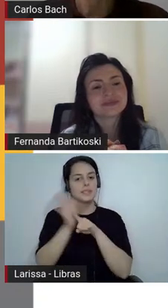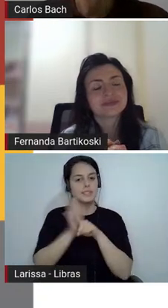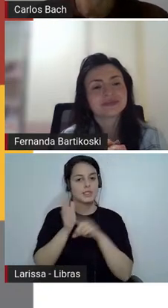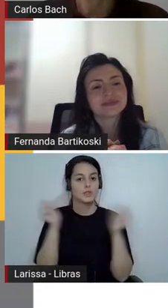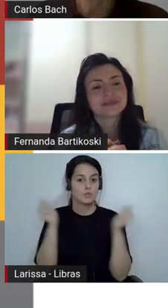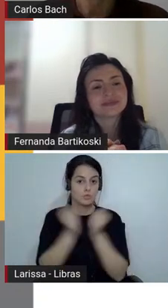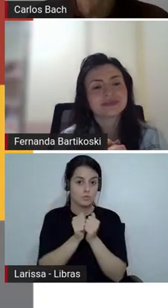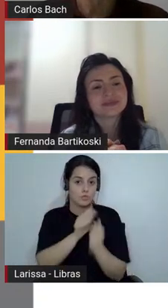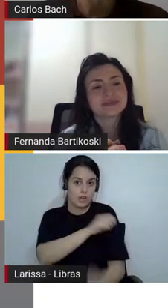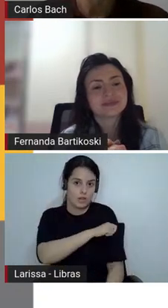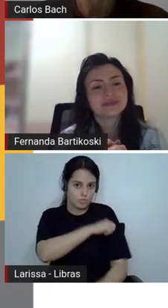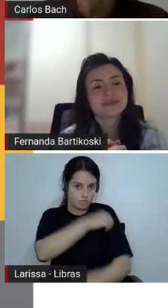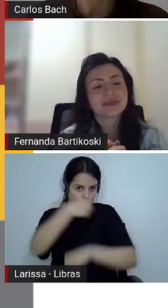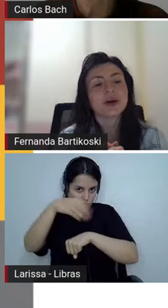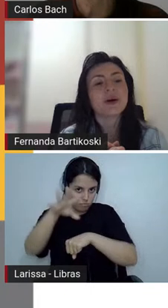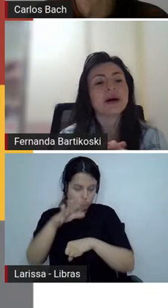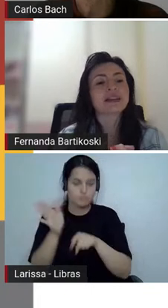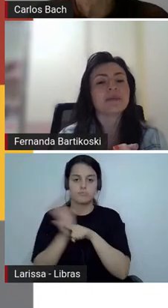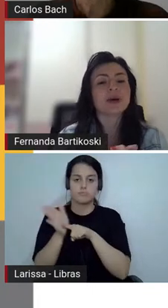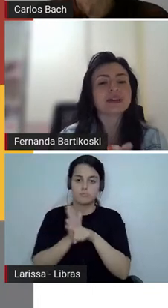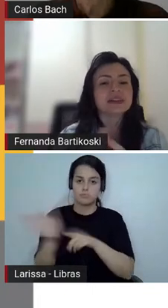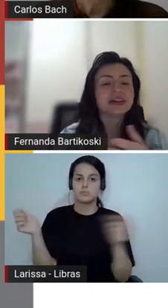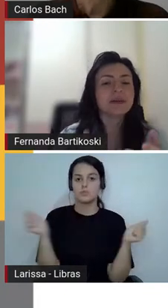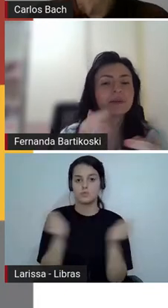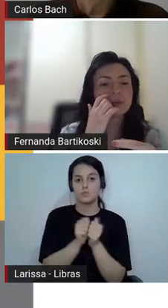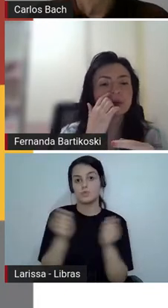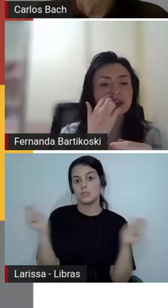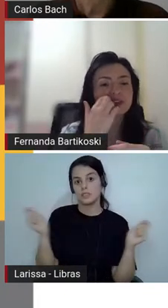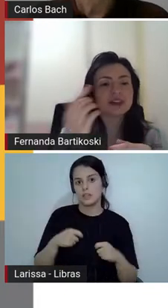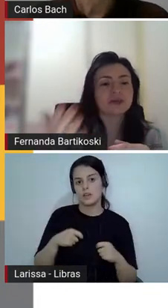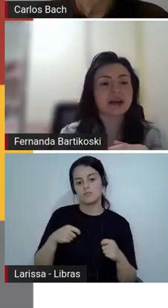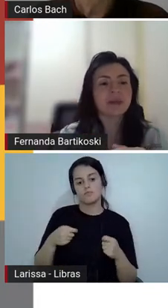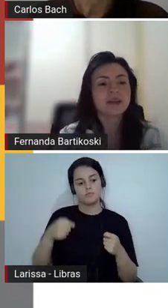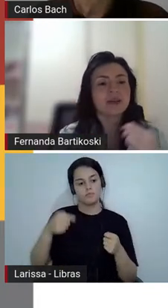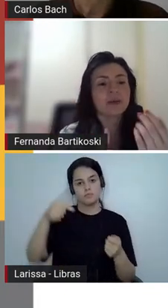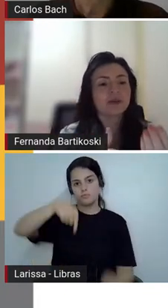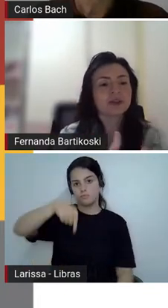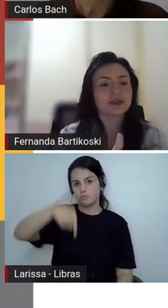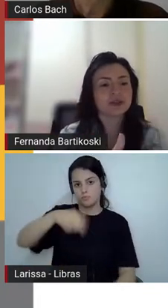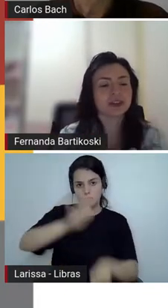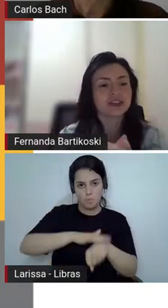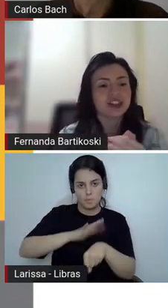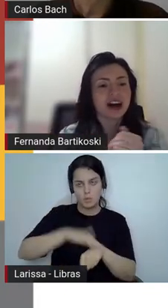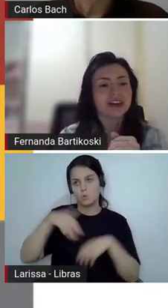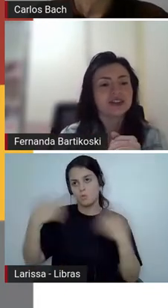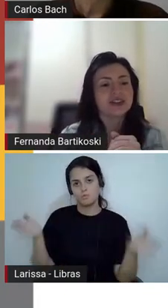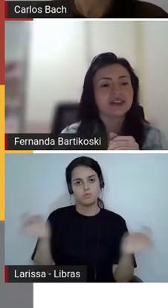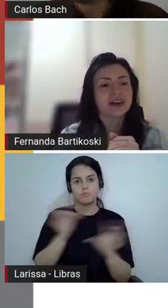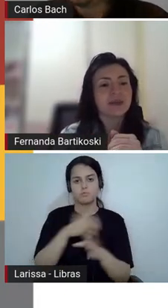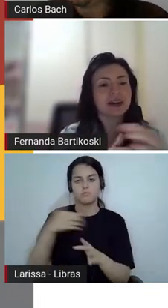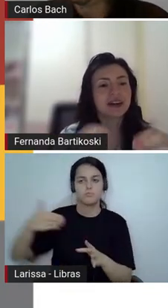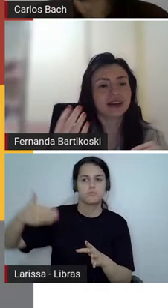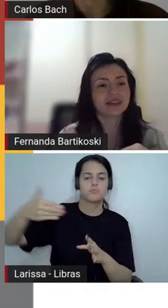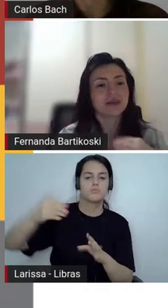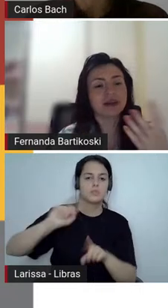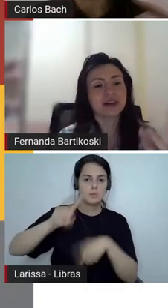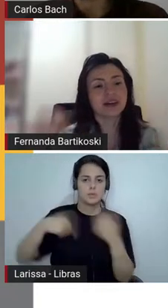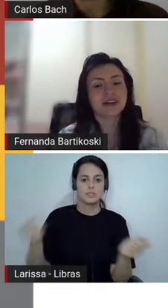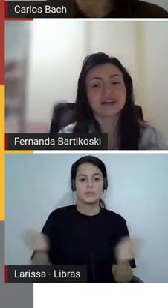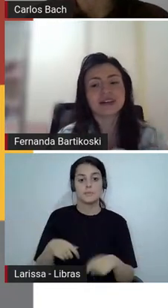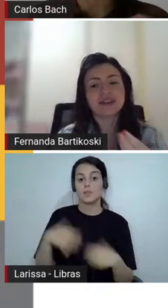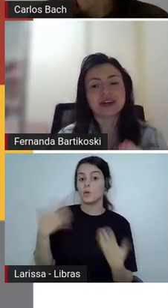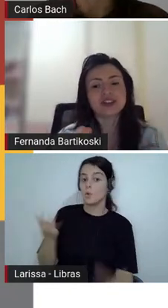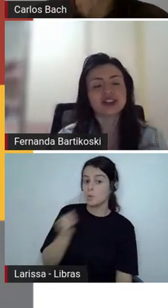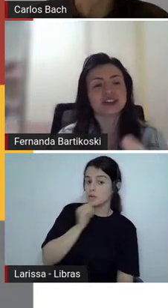depois não precisa ser na sequência ou até pode ser pode fazer um trabalho com o professor de artes isso